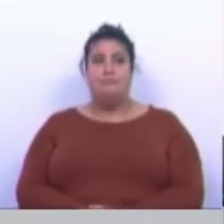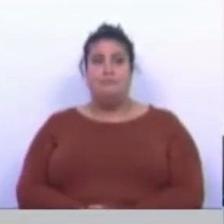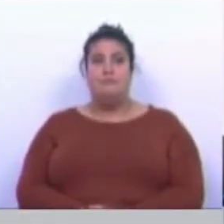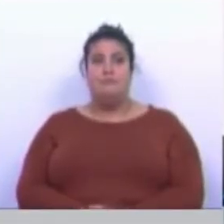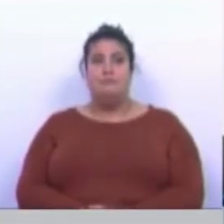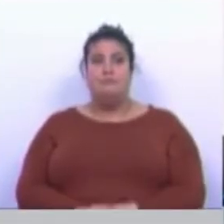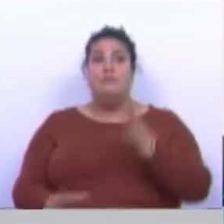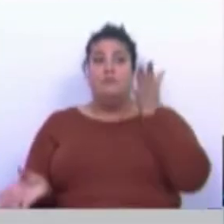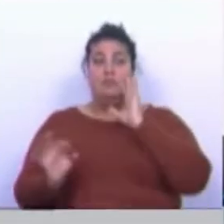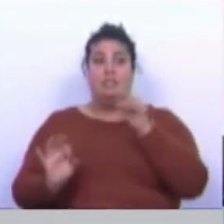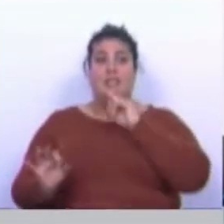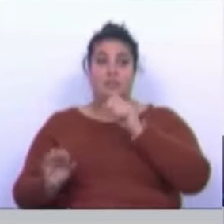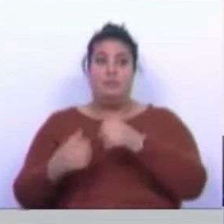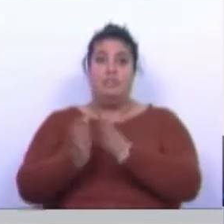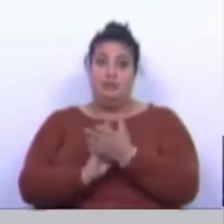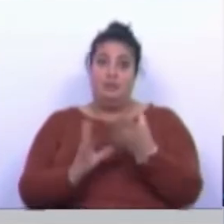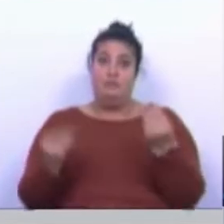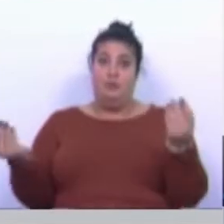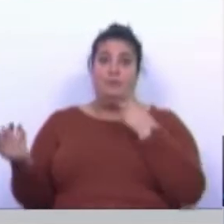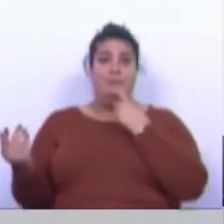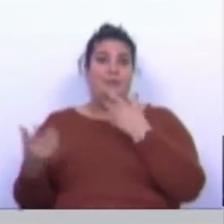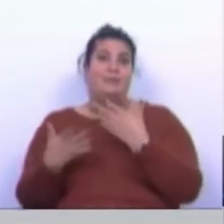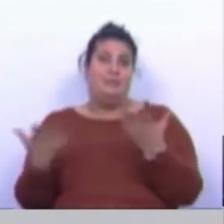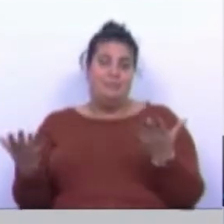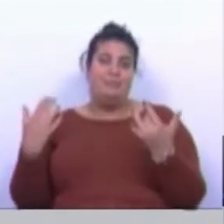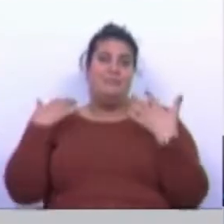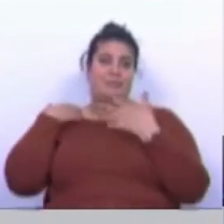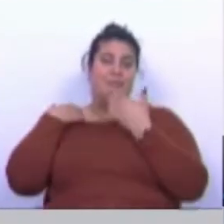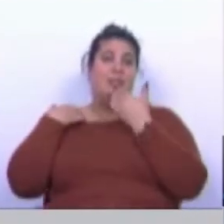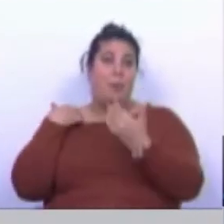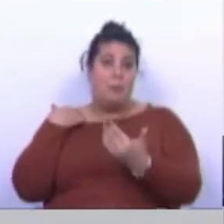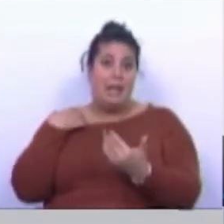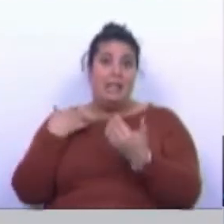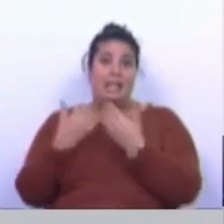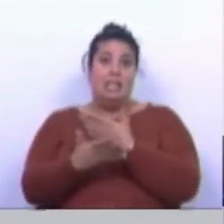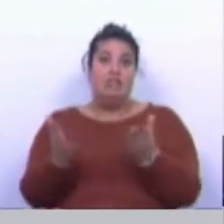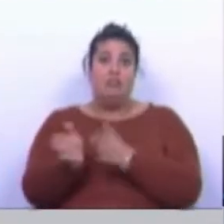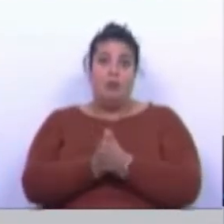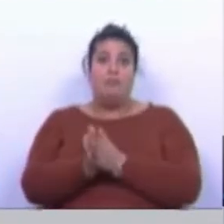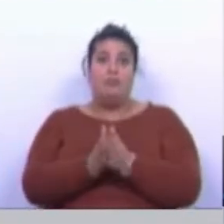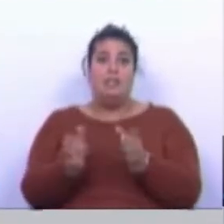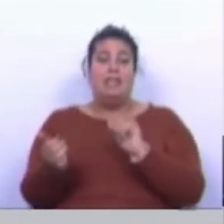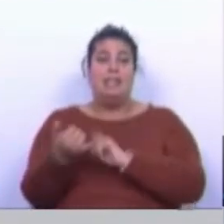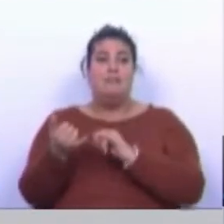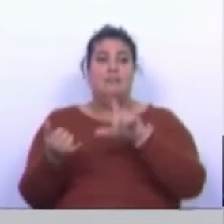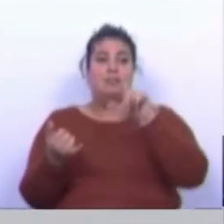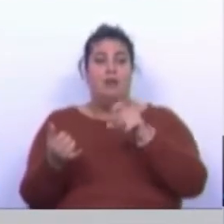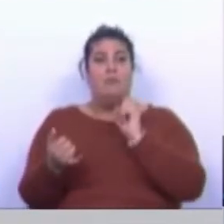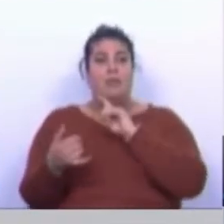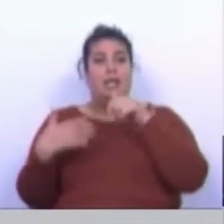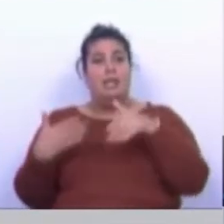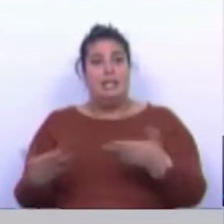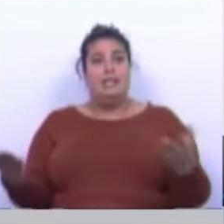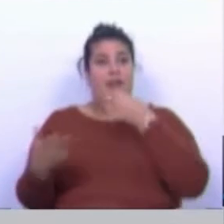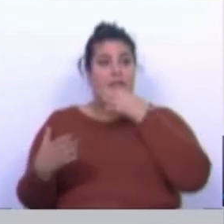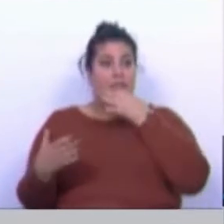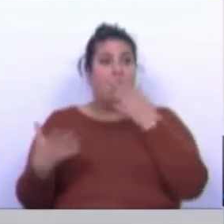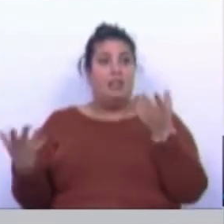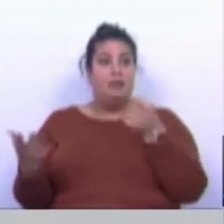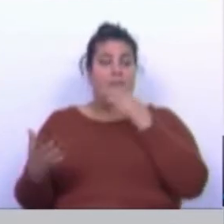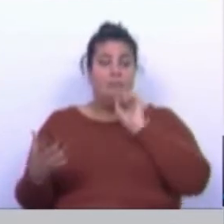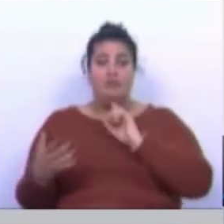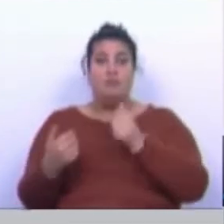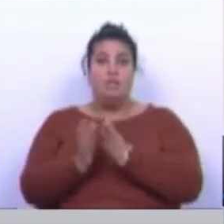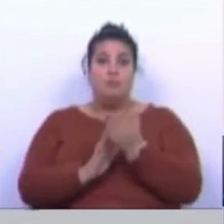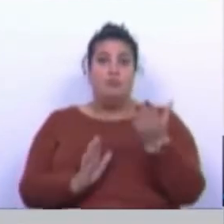Pronto, vou tentar responder então aqui às várias perguntas. Desde já gostava de agradecer a oportunidade da Associação poder falar aqui pelas mulheres